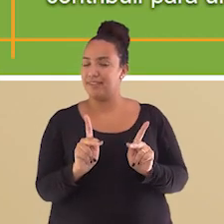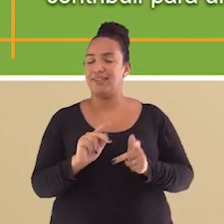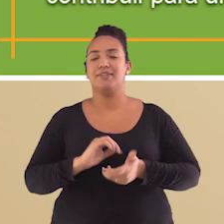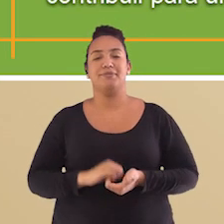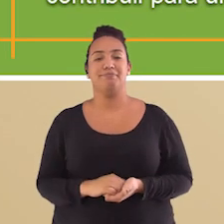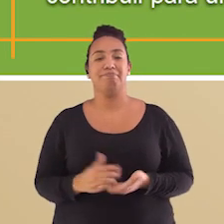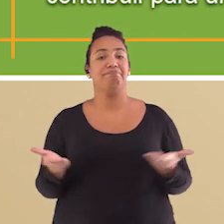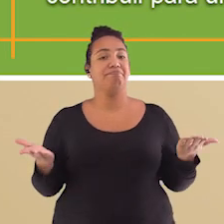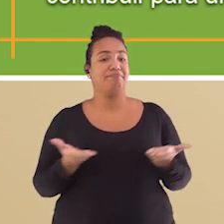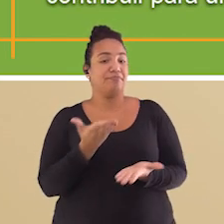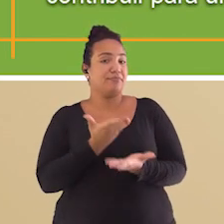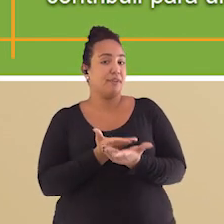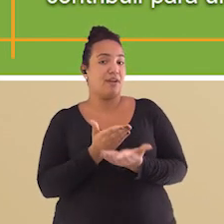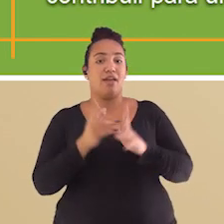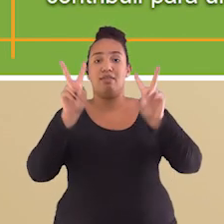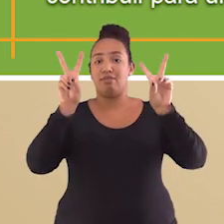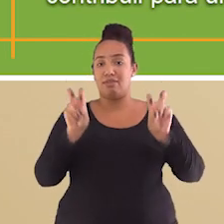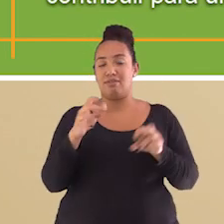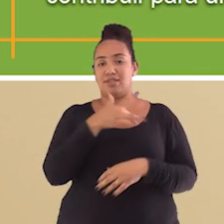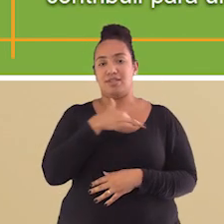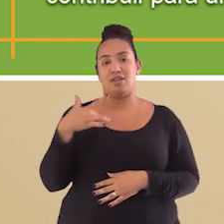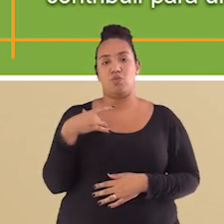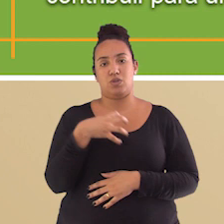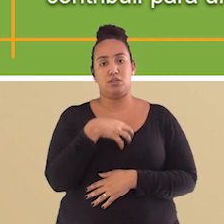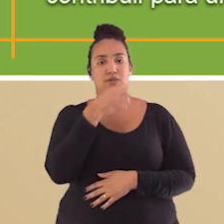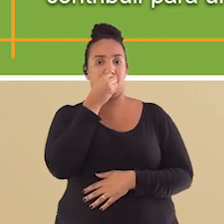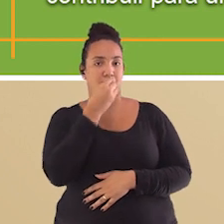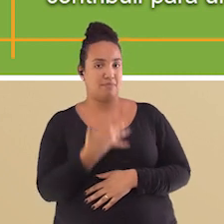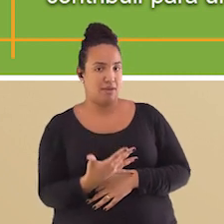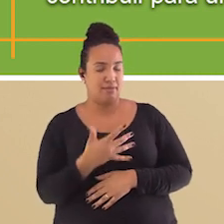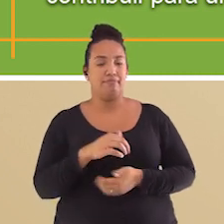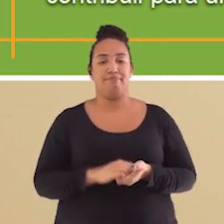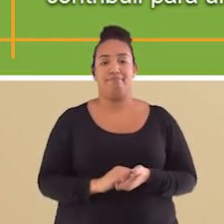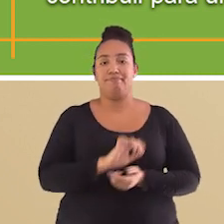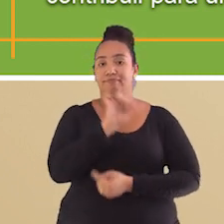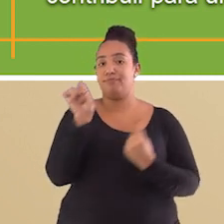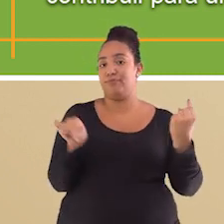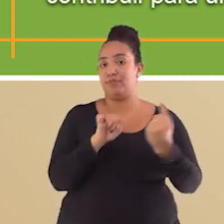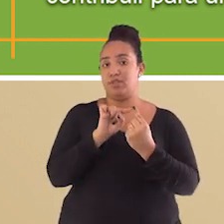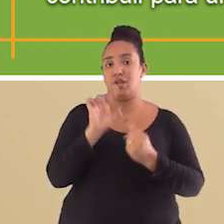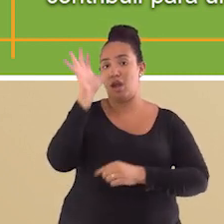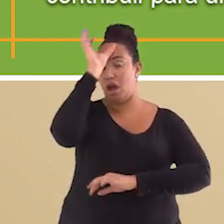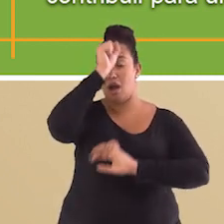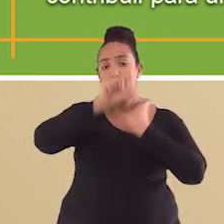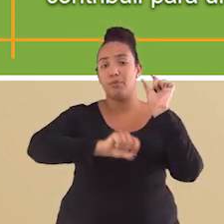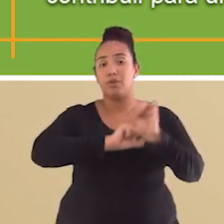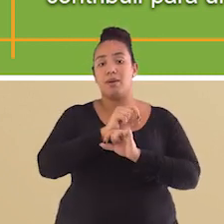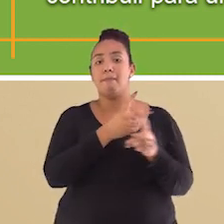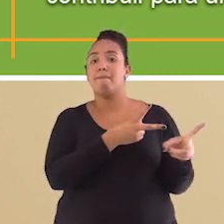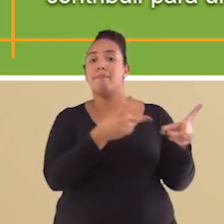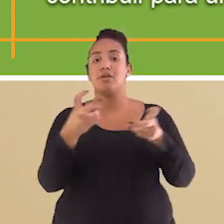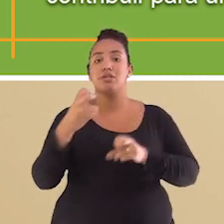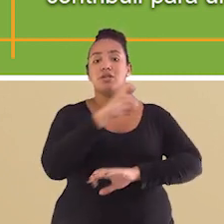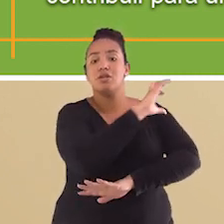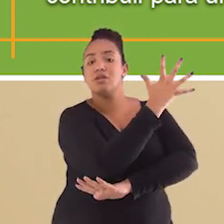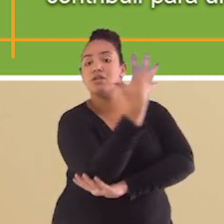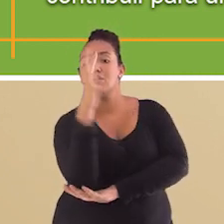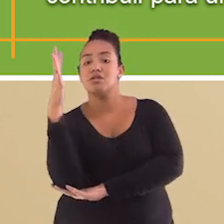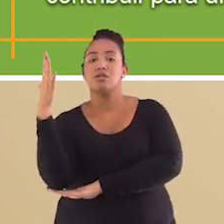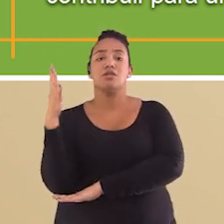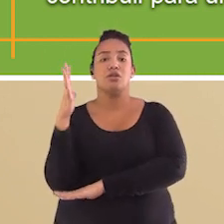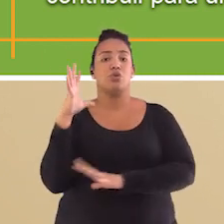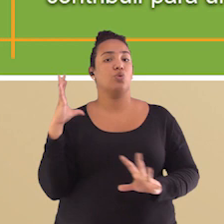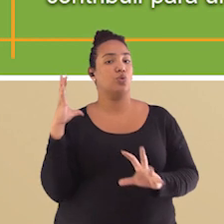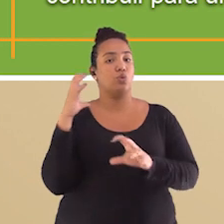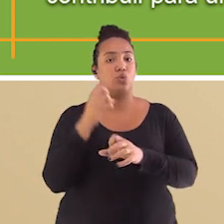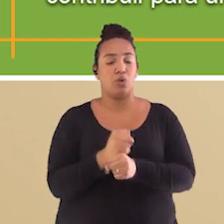Sobre a aula de hoje, nosso ex-temático é saúde e bem-estar. O objetivo de aprendizagem é compreender a natureza como um todo dinâmico e o